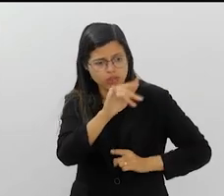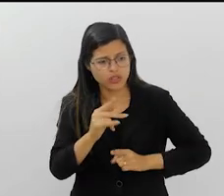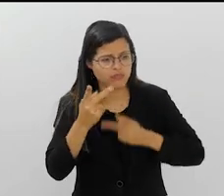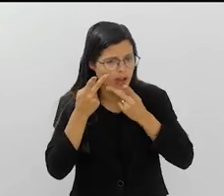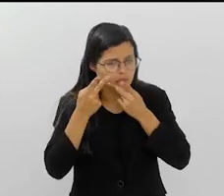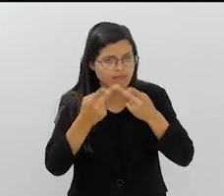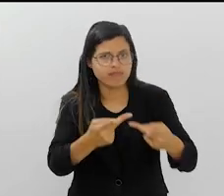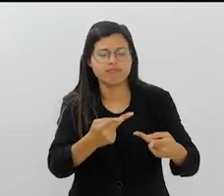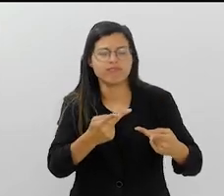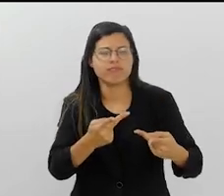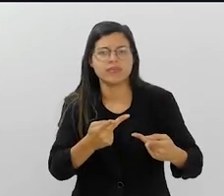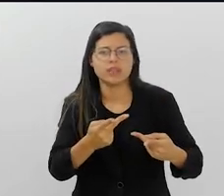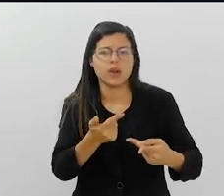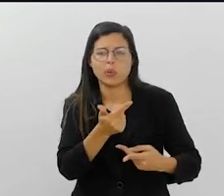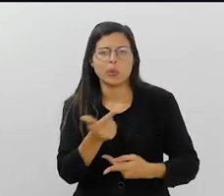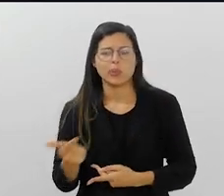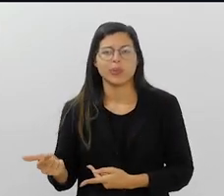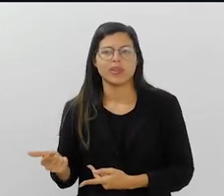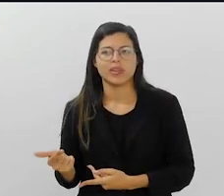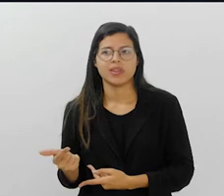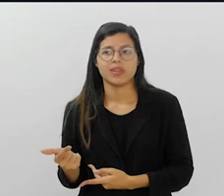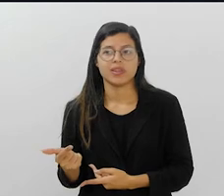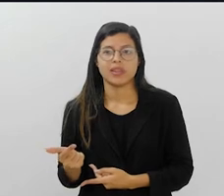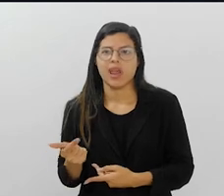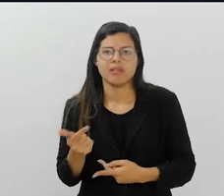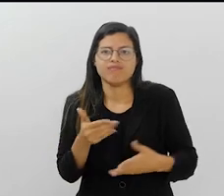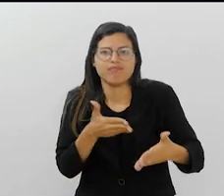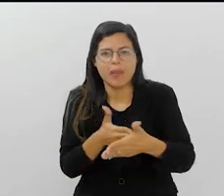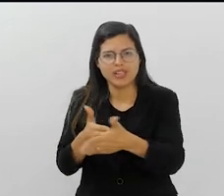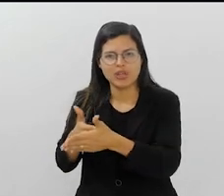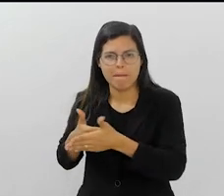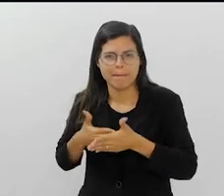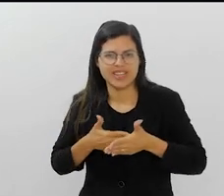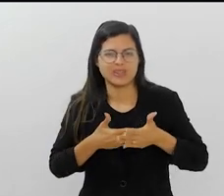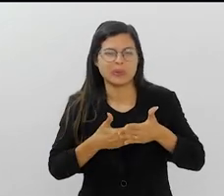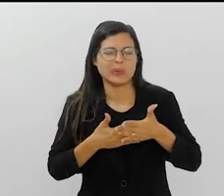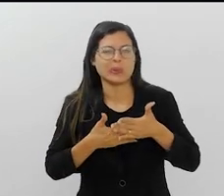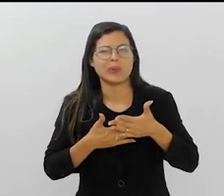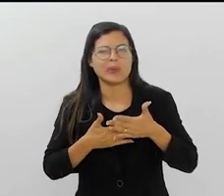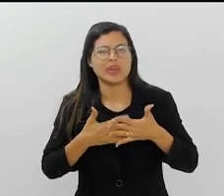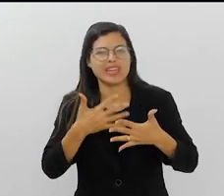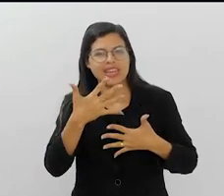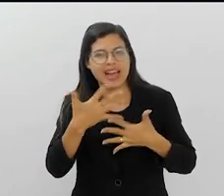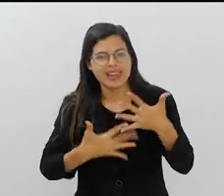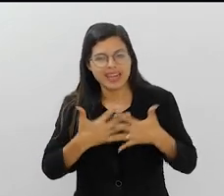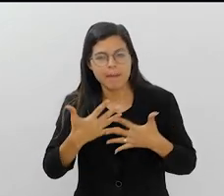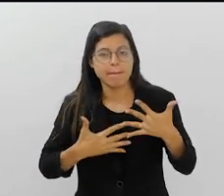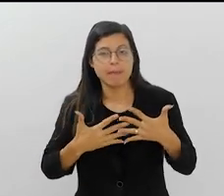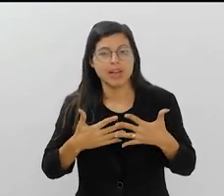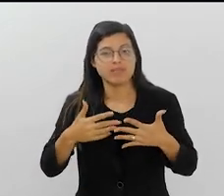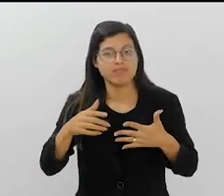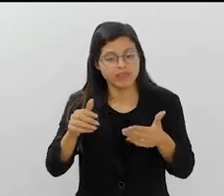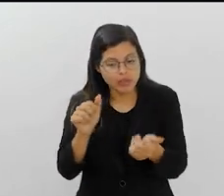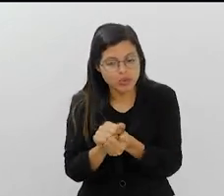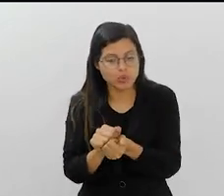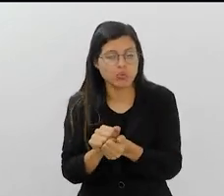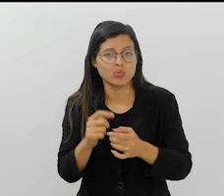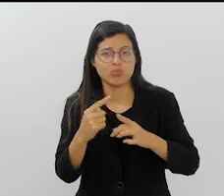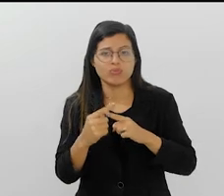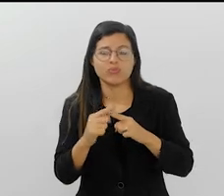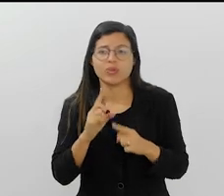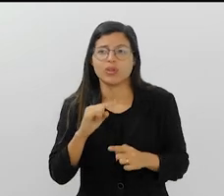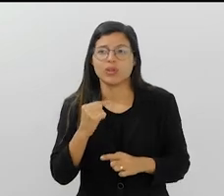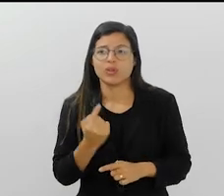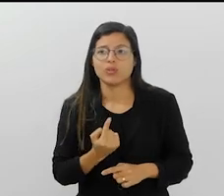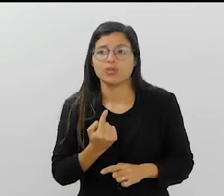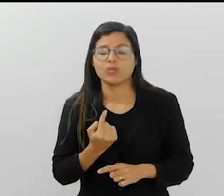Não tem nada que nos impeça, nada que nos atrapalhe para ir, para estar junto, porque